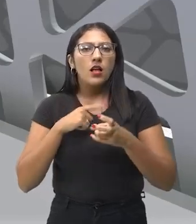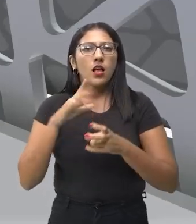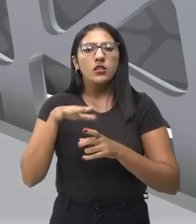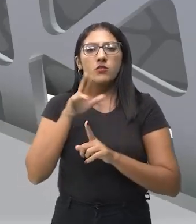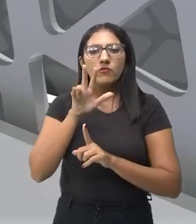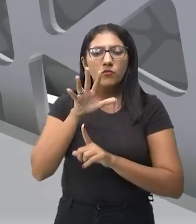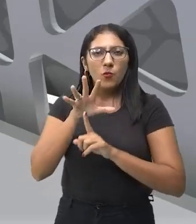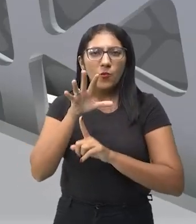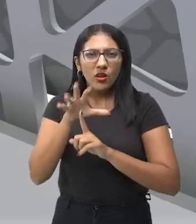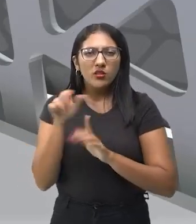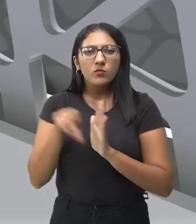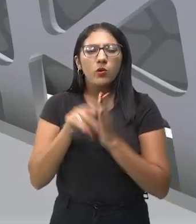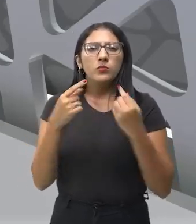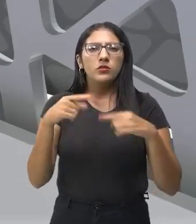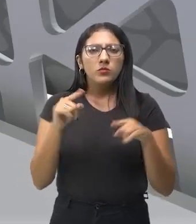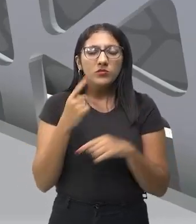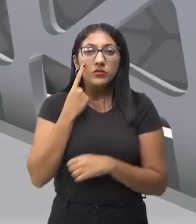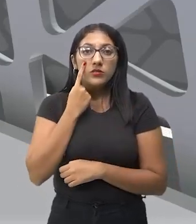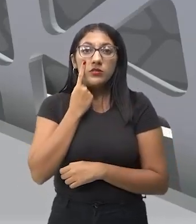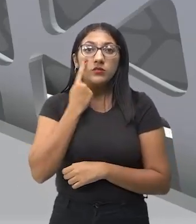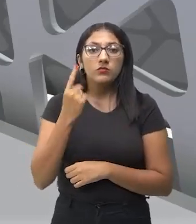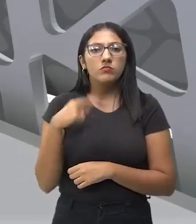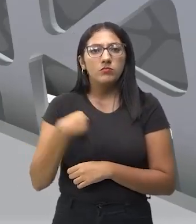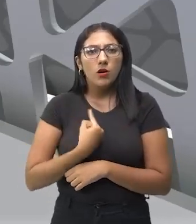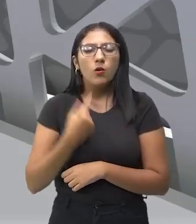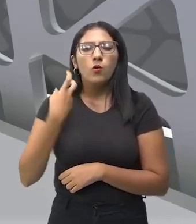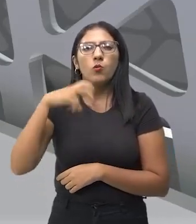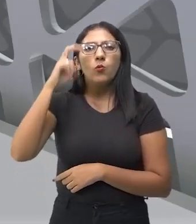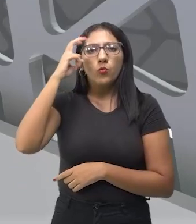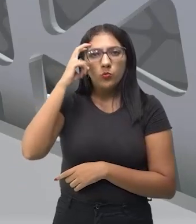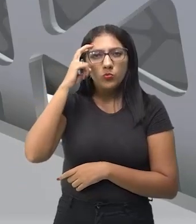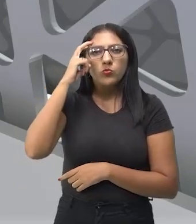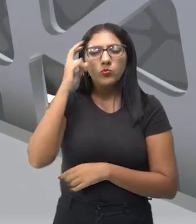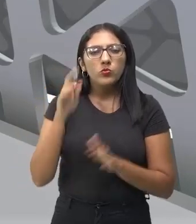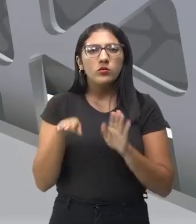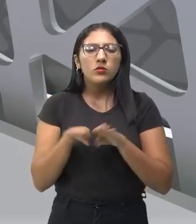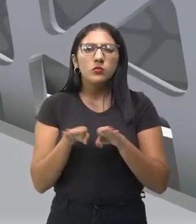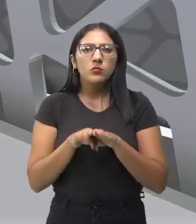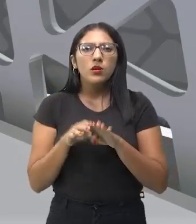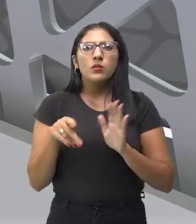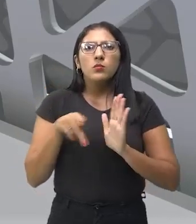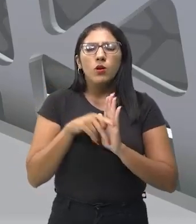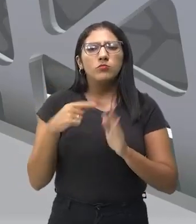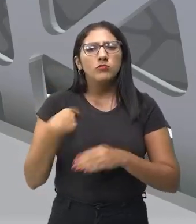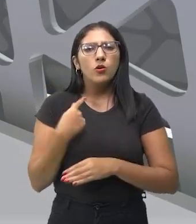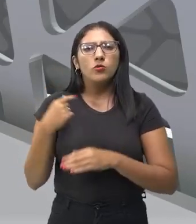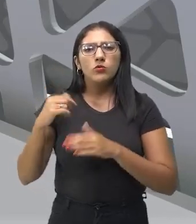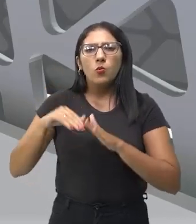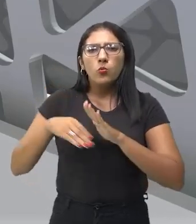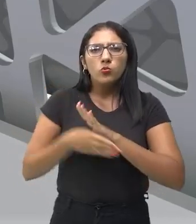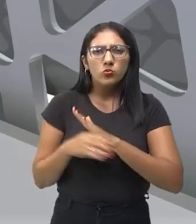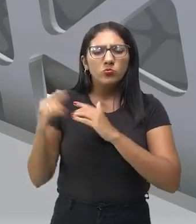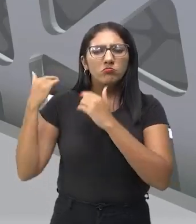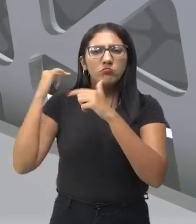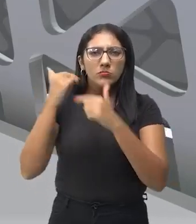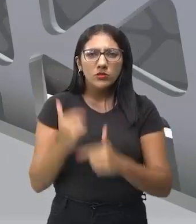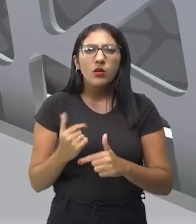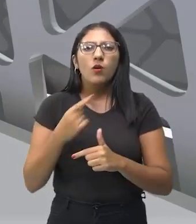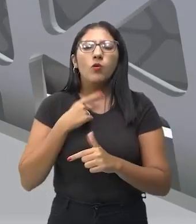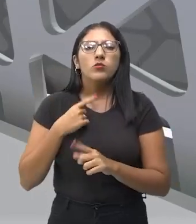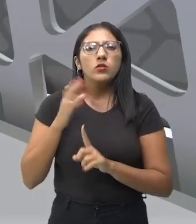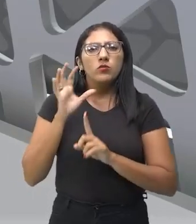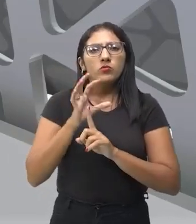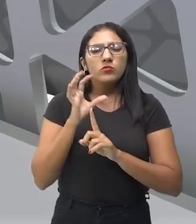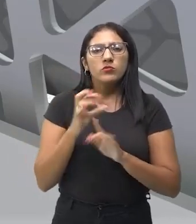influência musical, assim como nós vimos na nossa cultura, na nossa arquitetura, nos nossos costumes, a influência